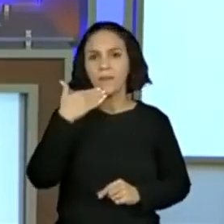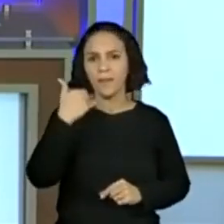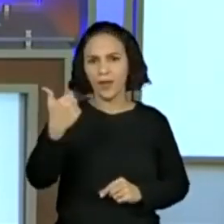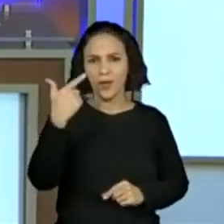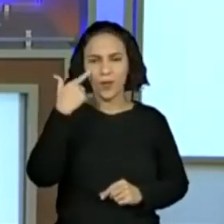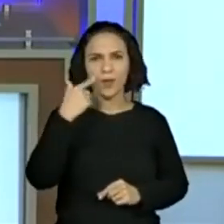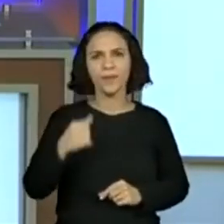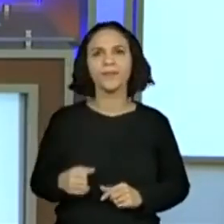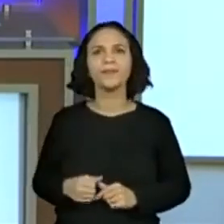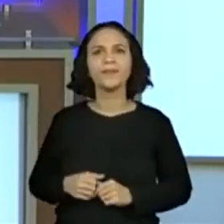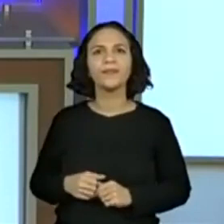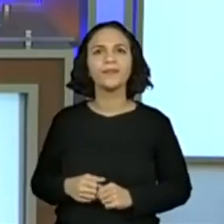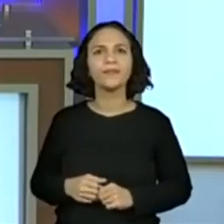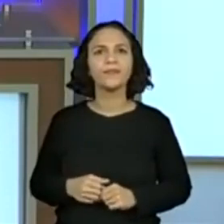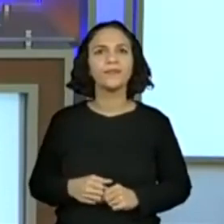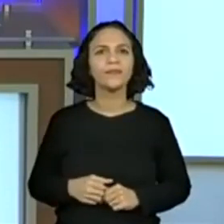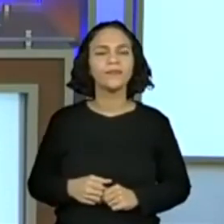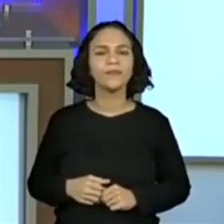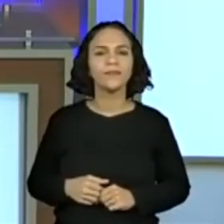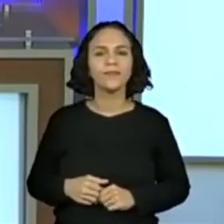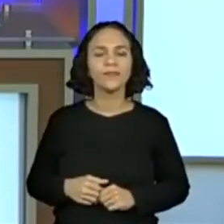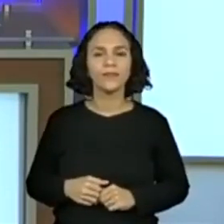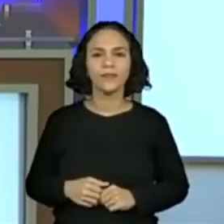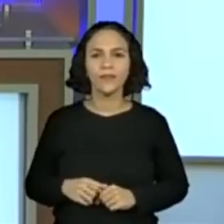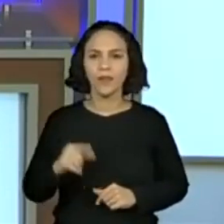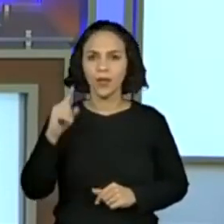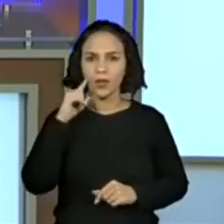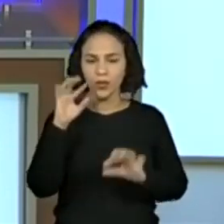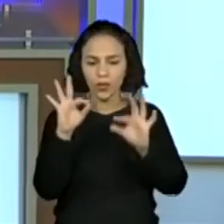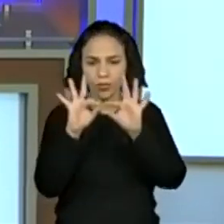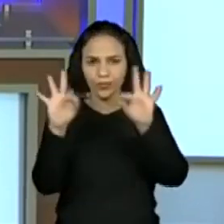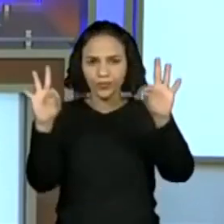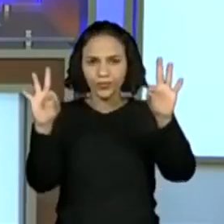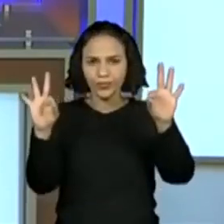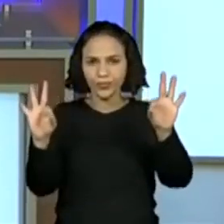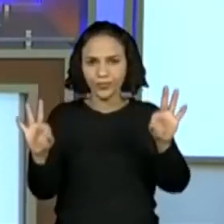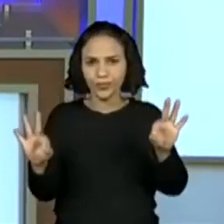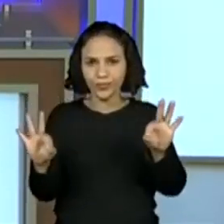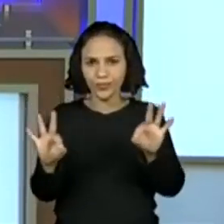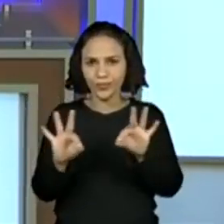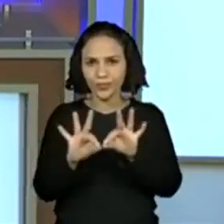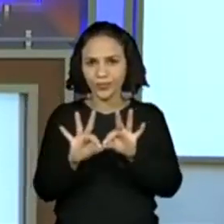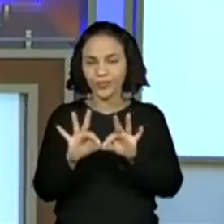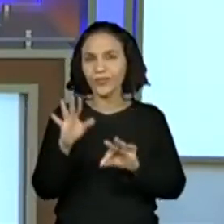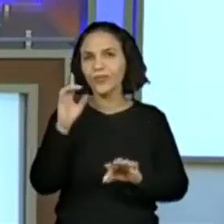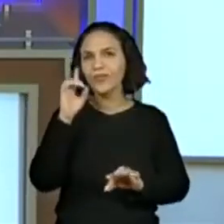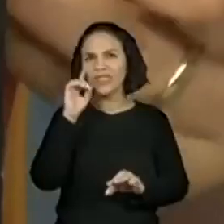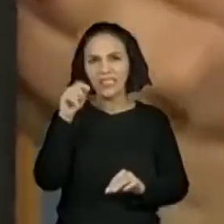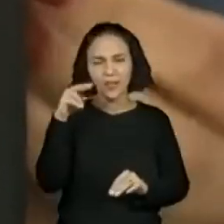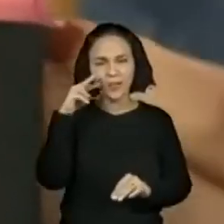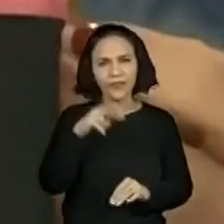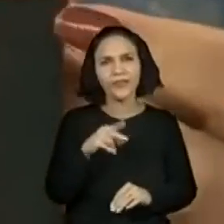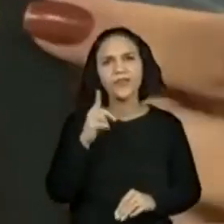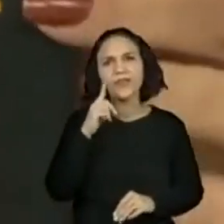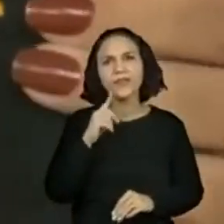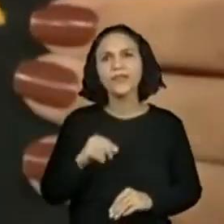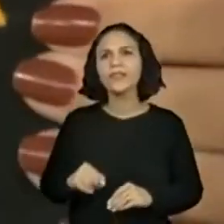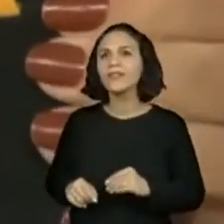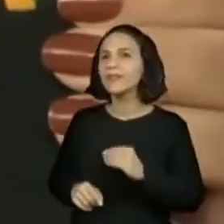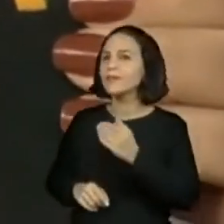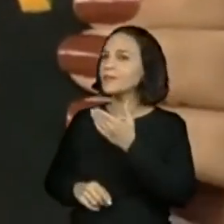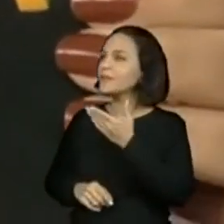O perímetro desse livro. Vamos ver aqui se a gente consegue mostrar